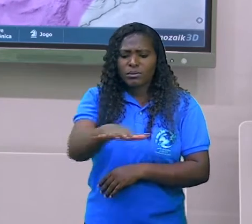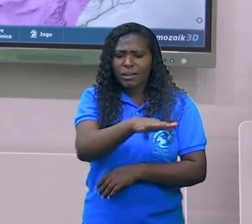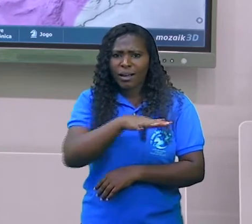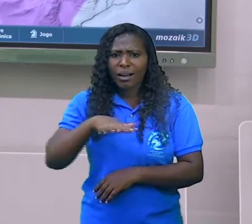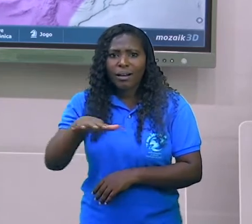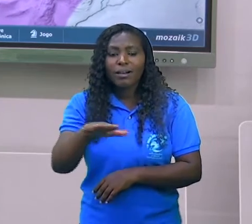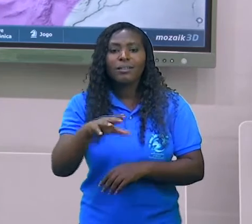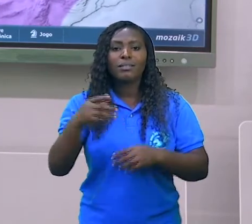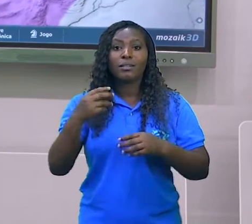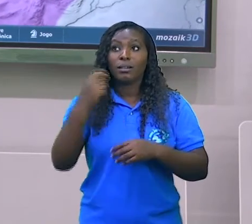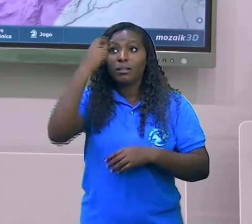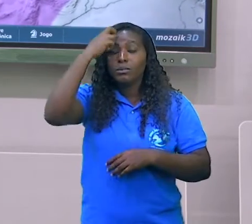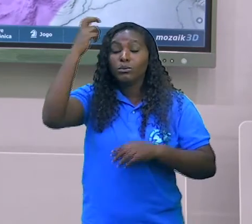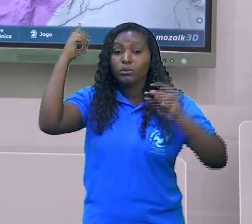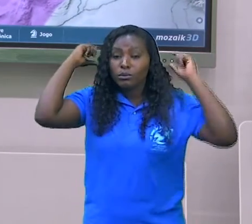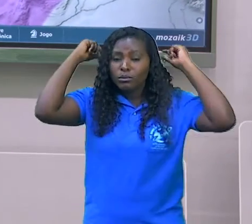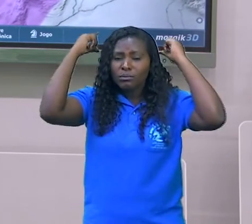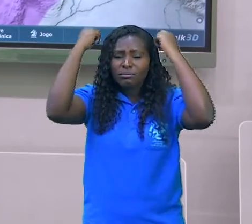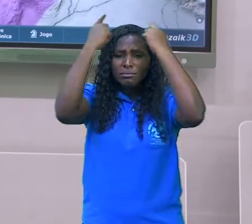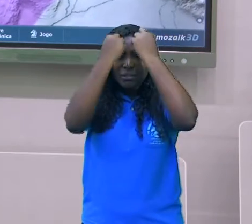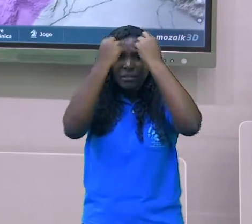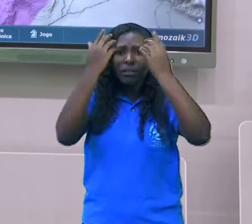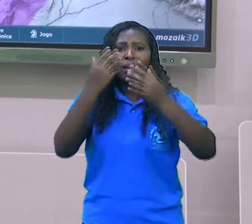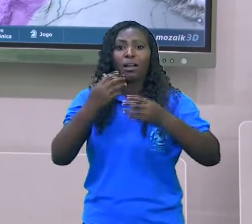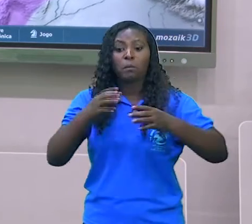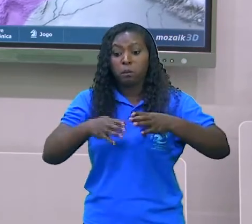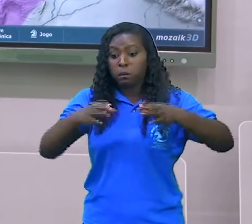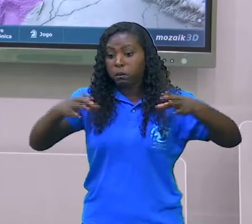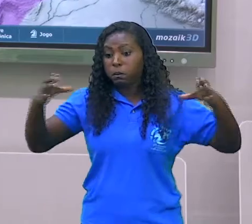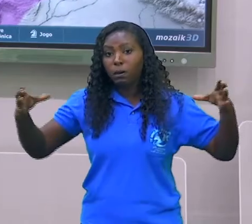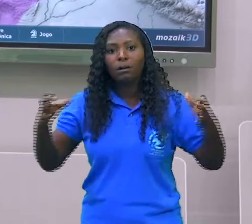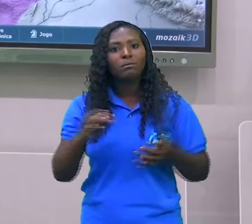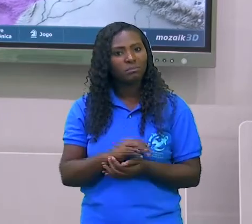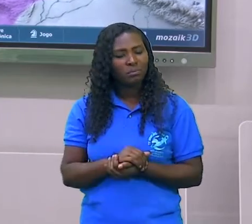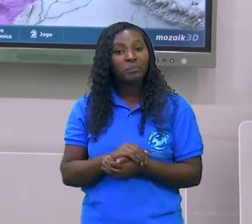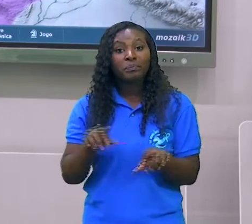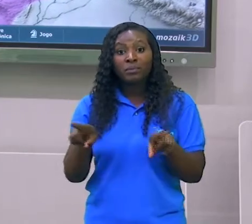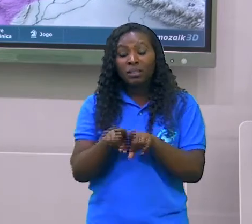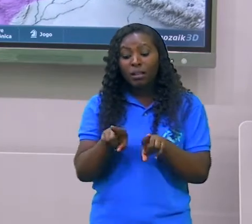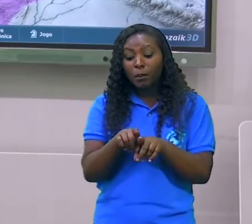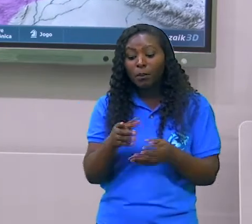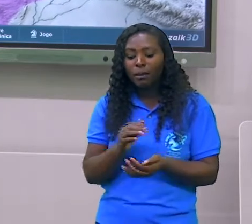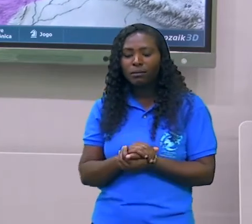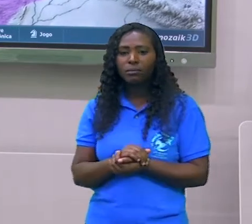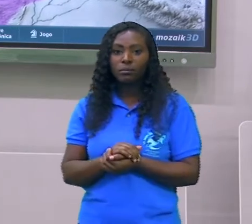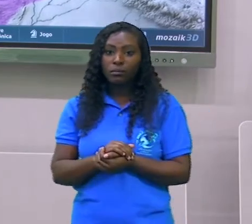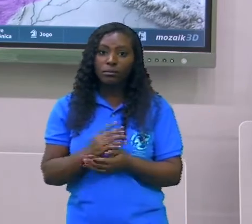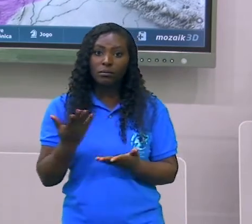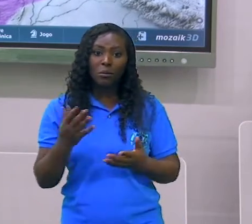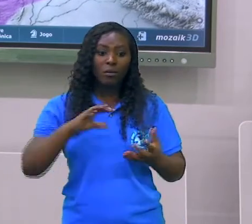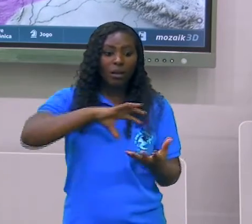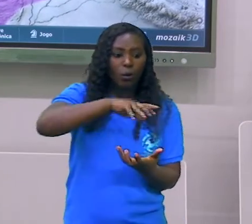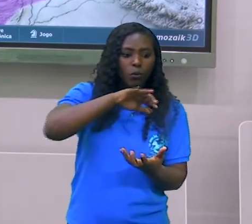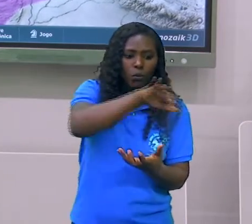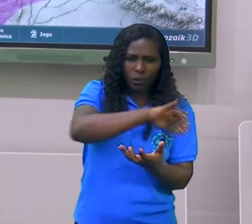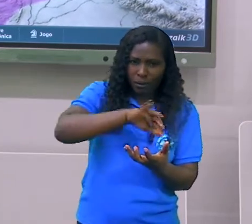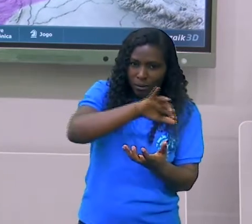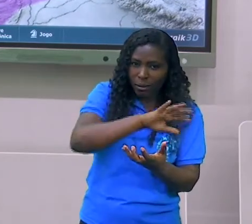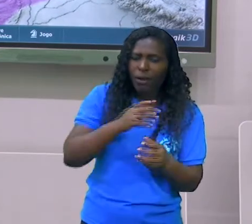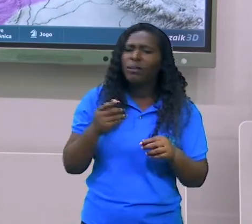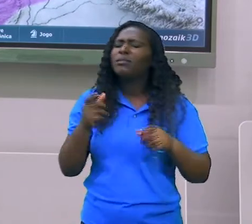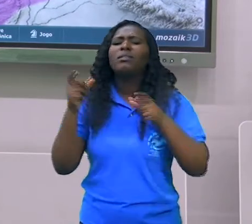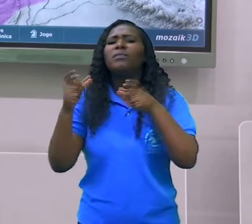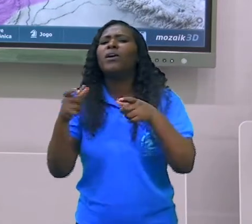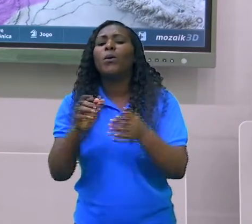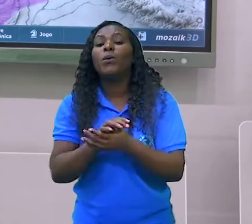nova cultura, o misto dos gregos e da cultura oriental, estava localizada no Egito, na